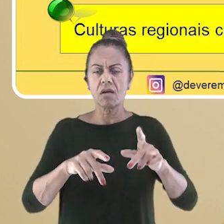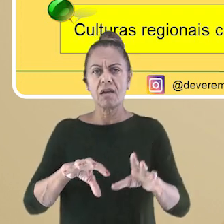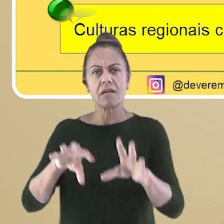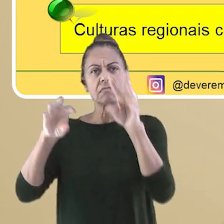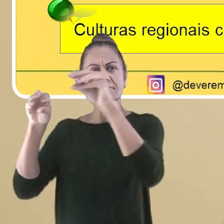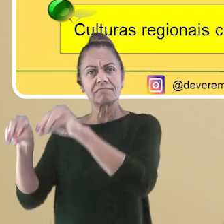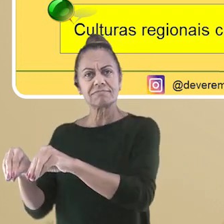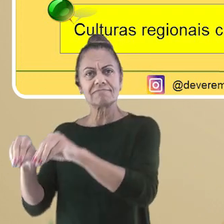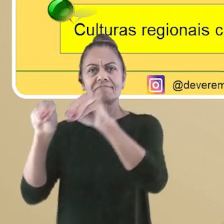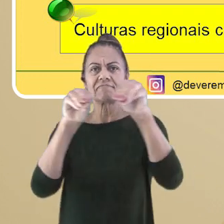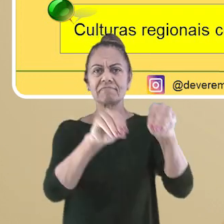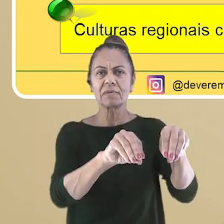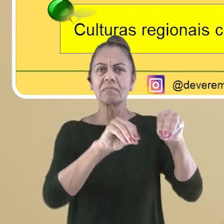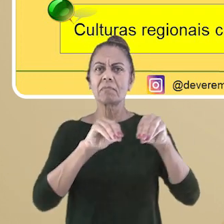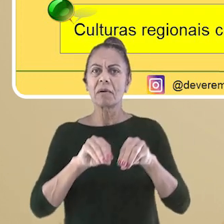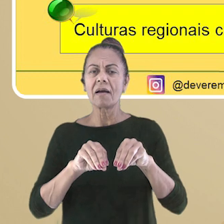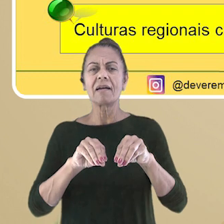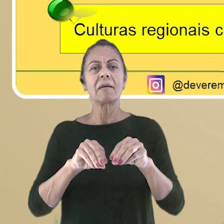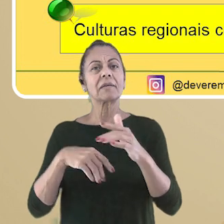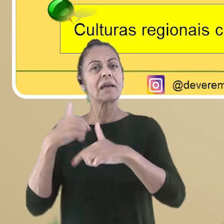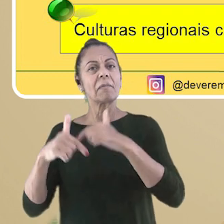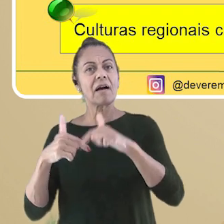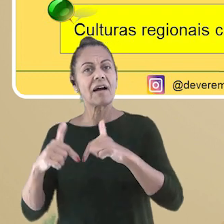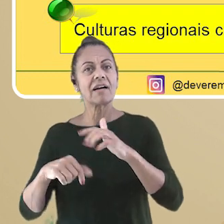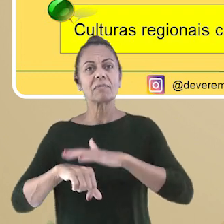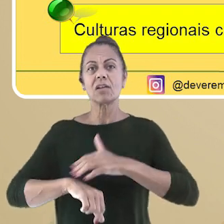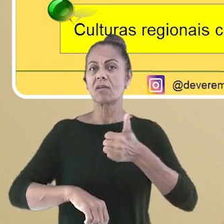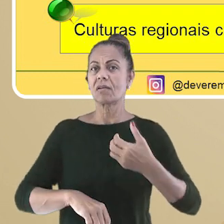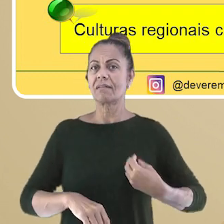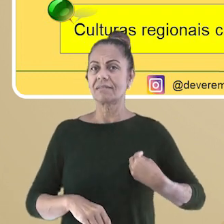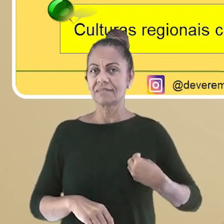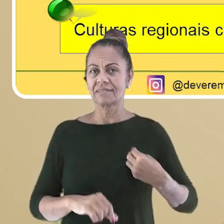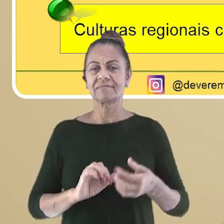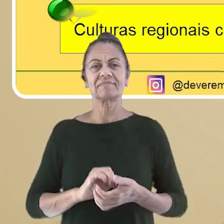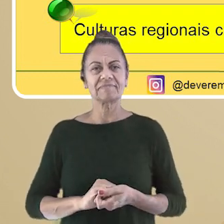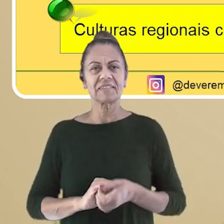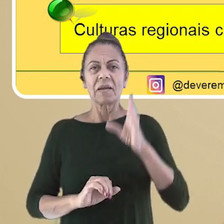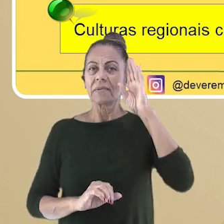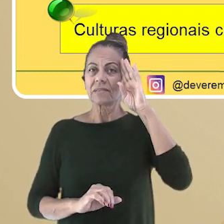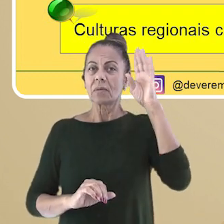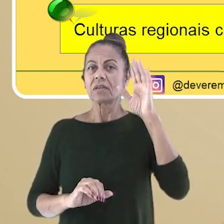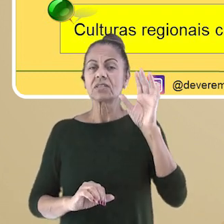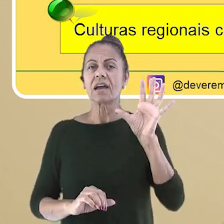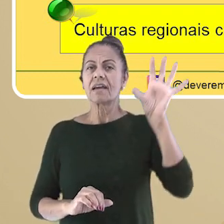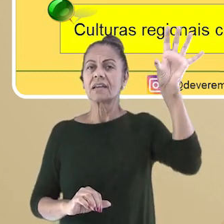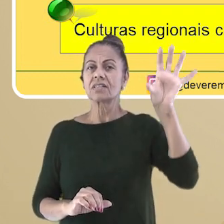Pessoas saíam de uma região para outra em busca de emprego e melhores condições de vida.